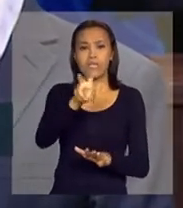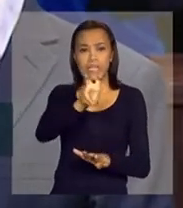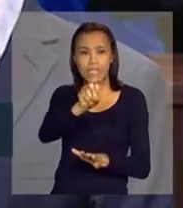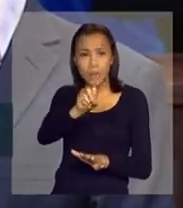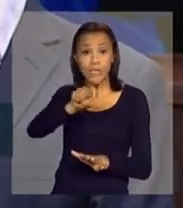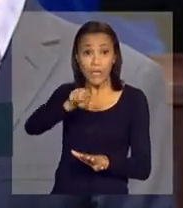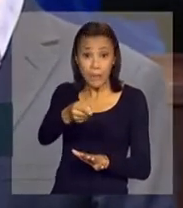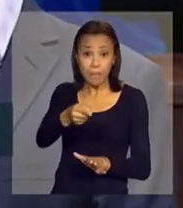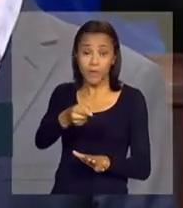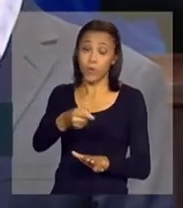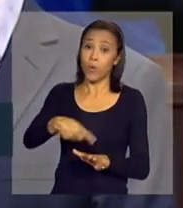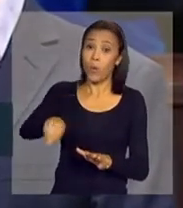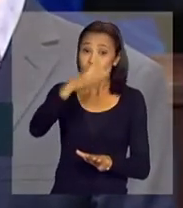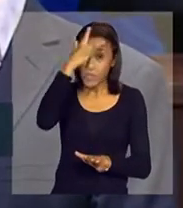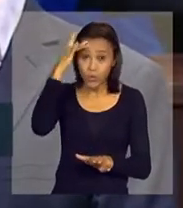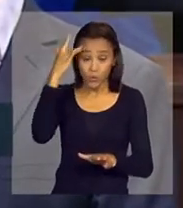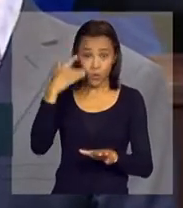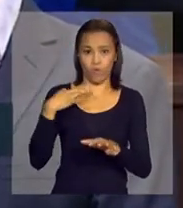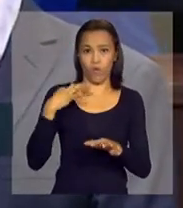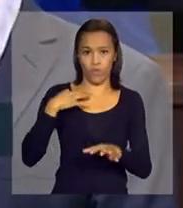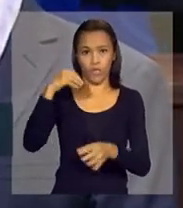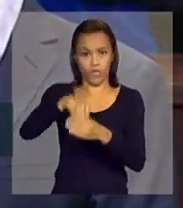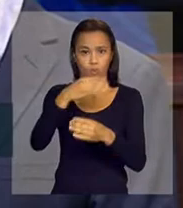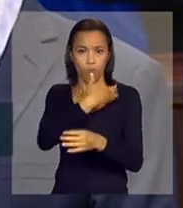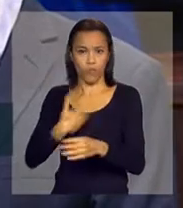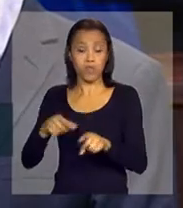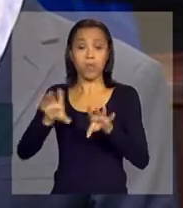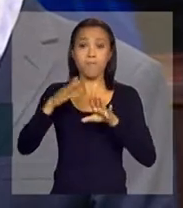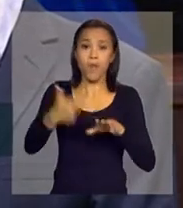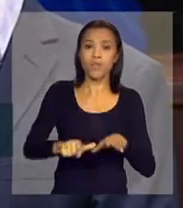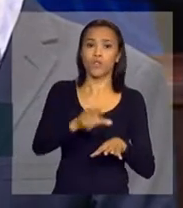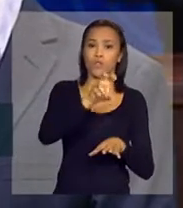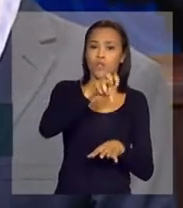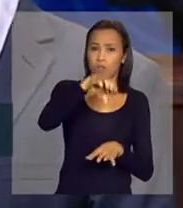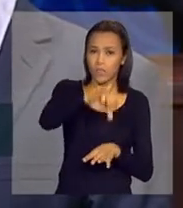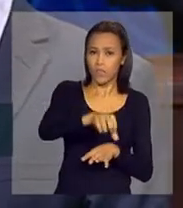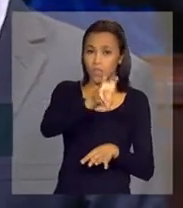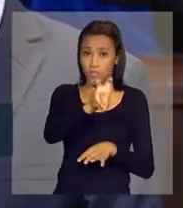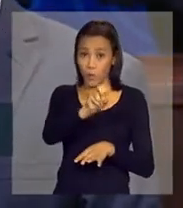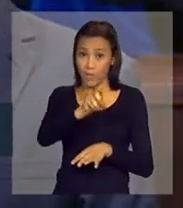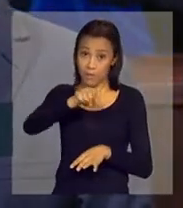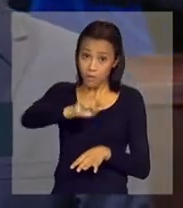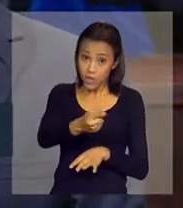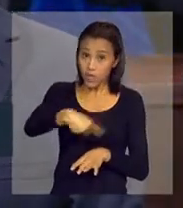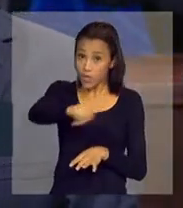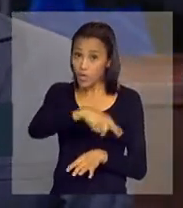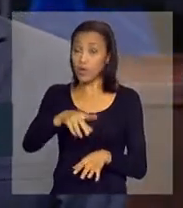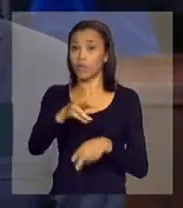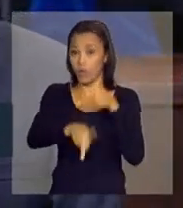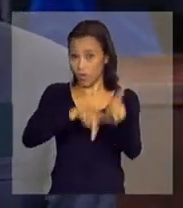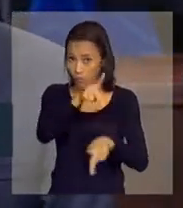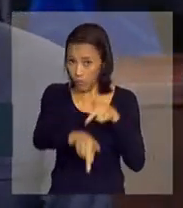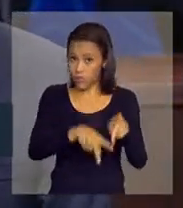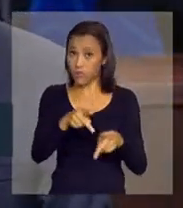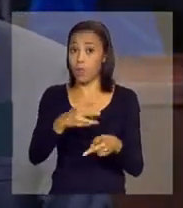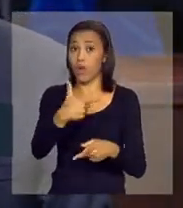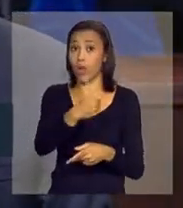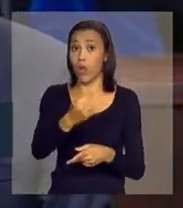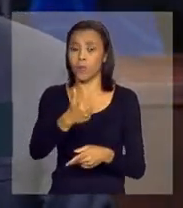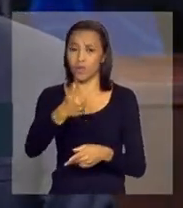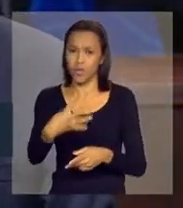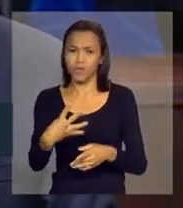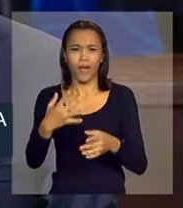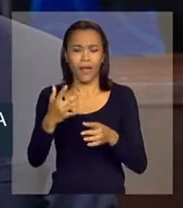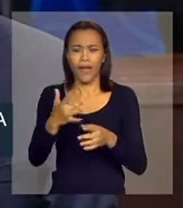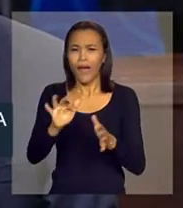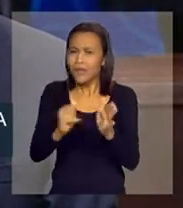voluntários do governo e mais 950 mil da sociedade para a Copa do Mundo de 2014. E a inscrição